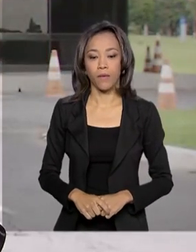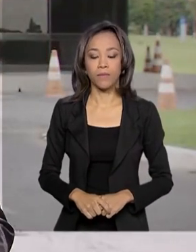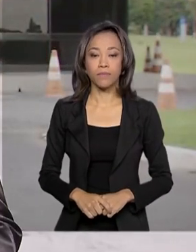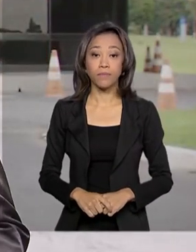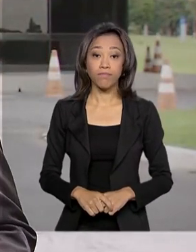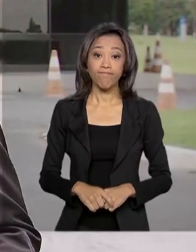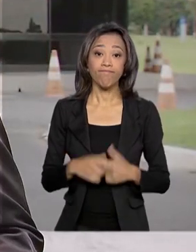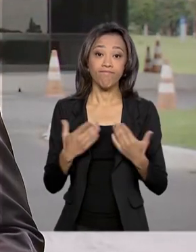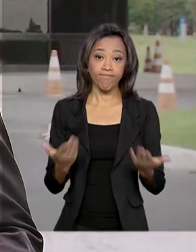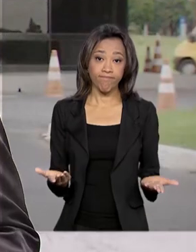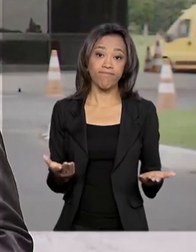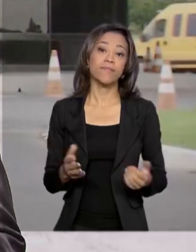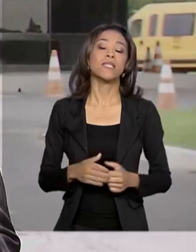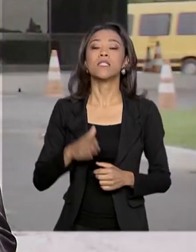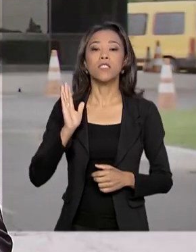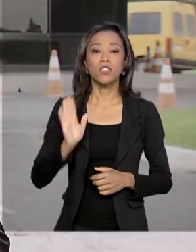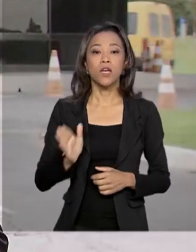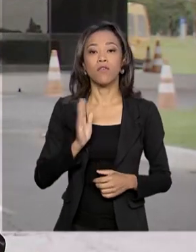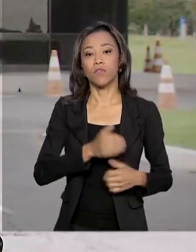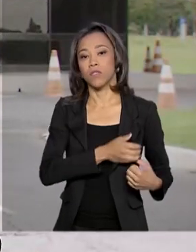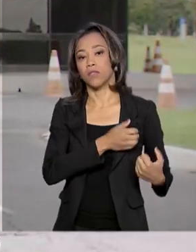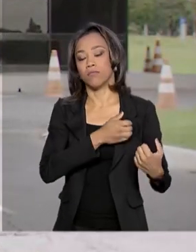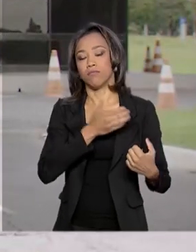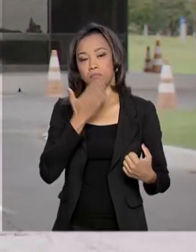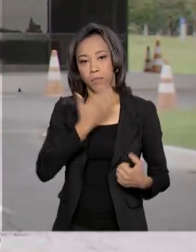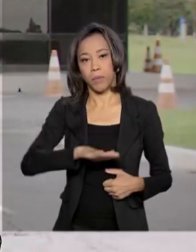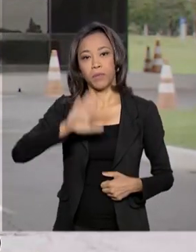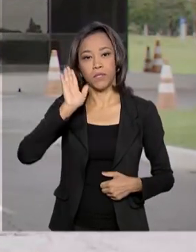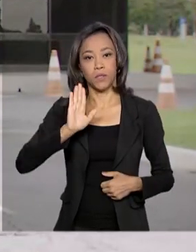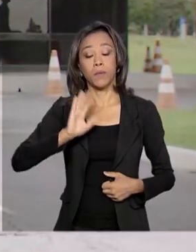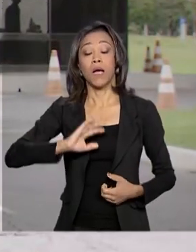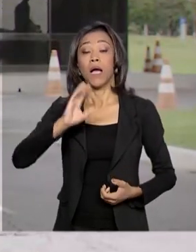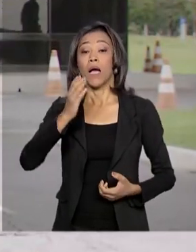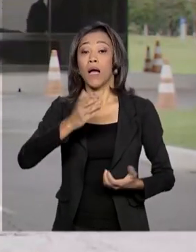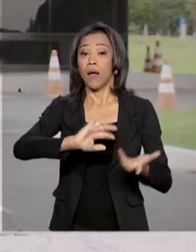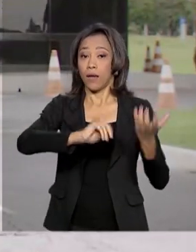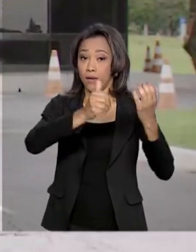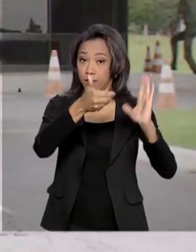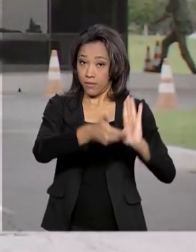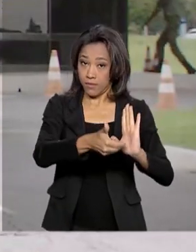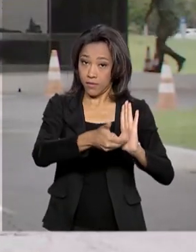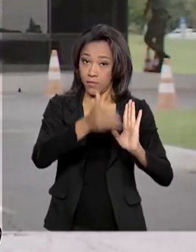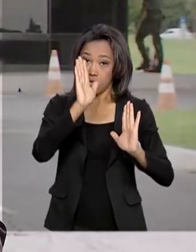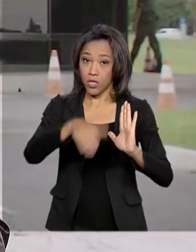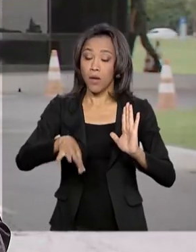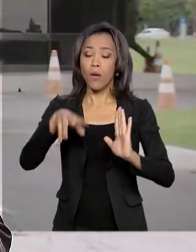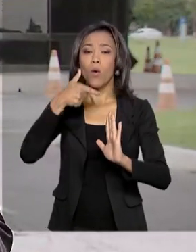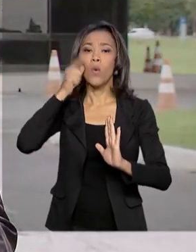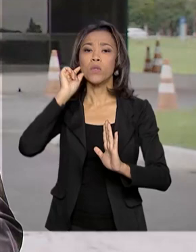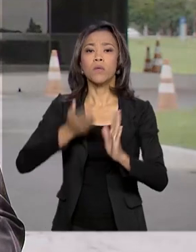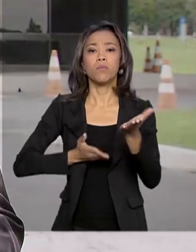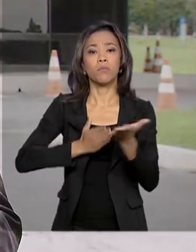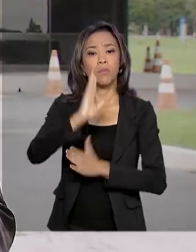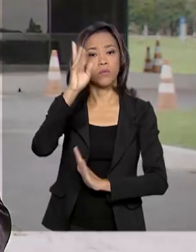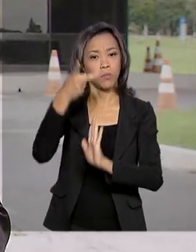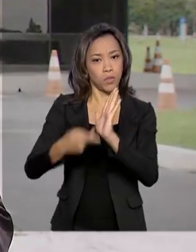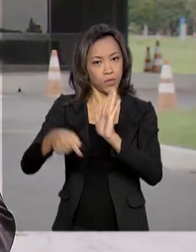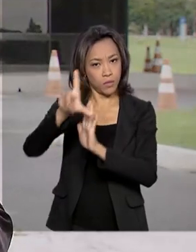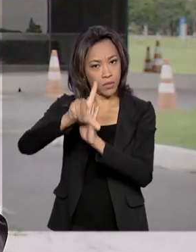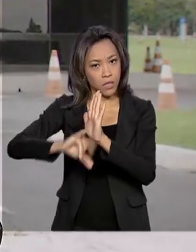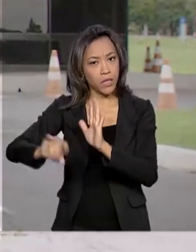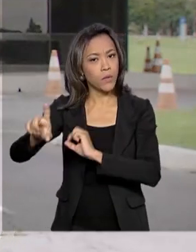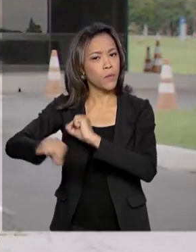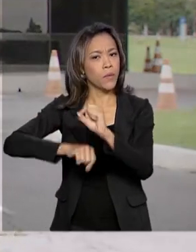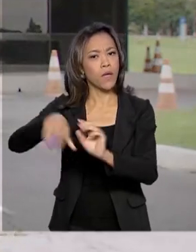E conforme prometido, a Câmara dos Deputados aprovou ontem um projeto de lei que regulamenta as regras e as